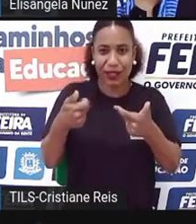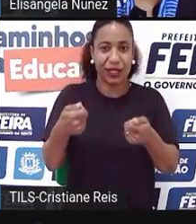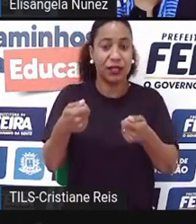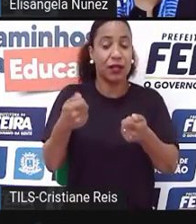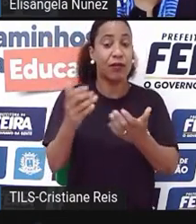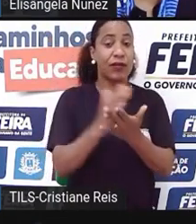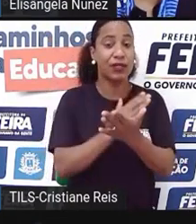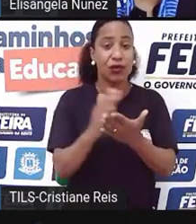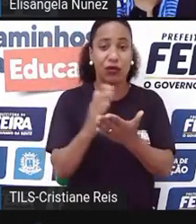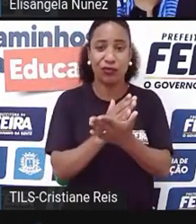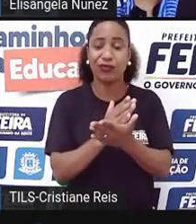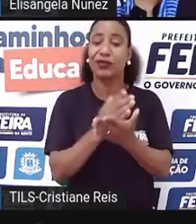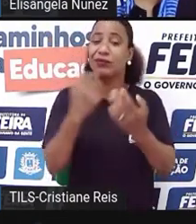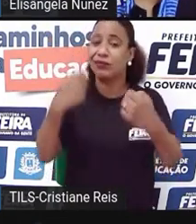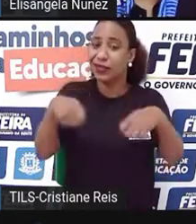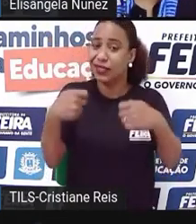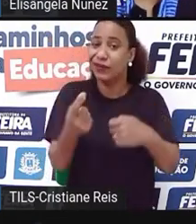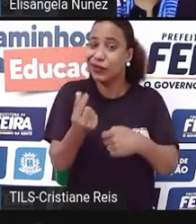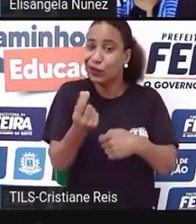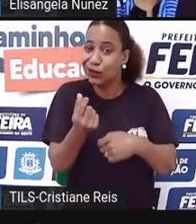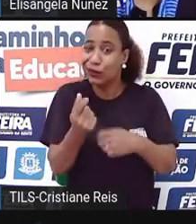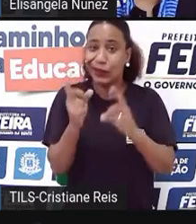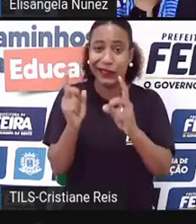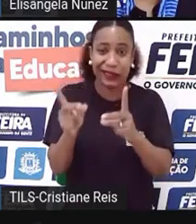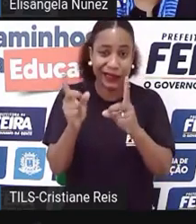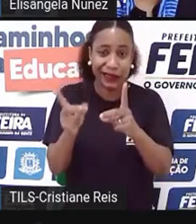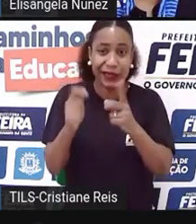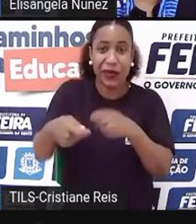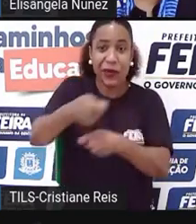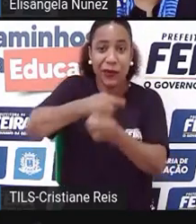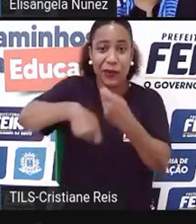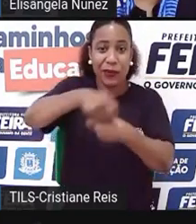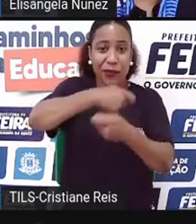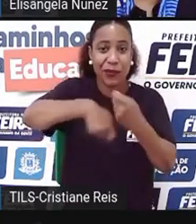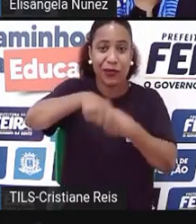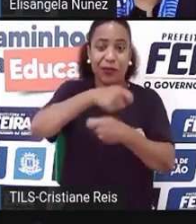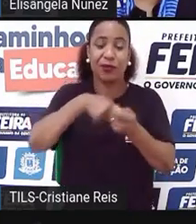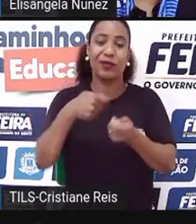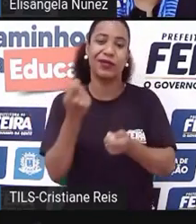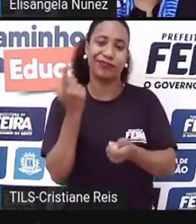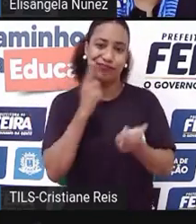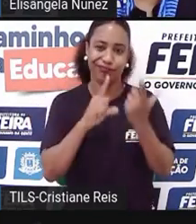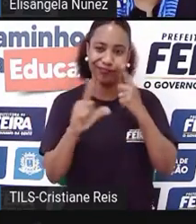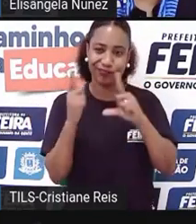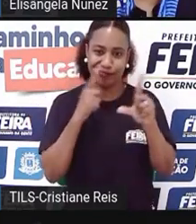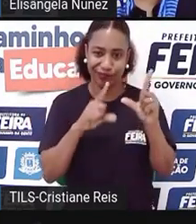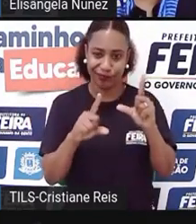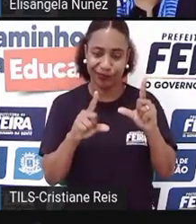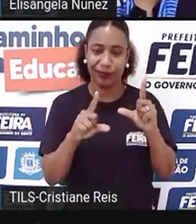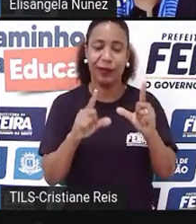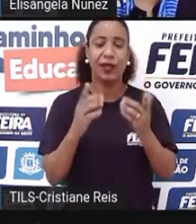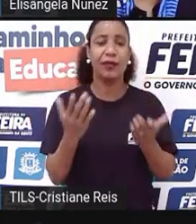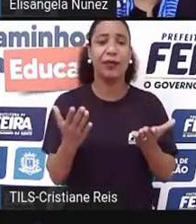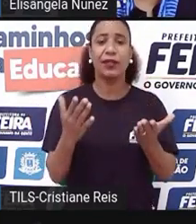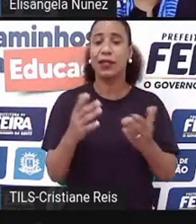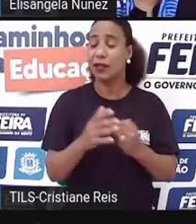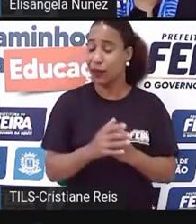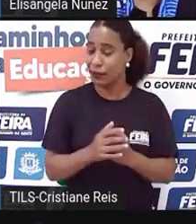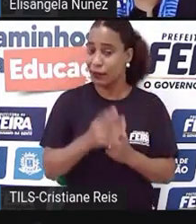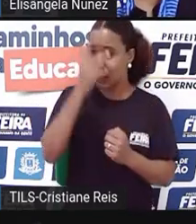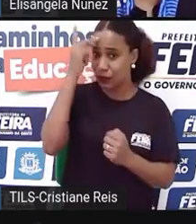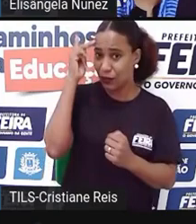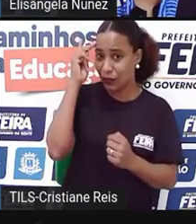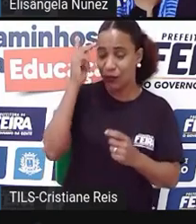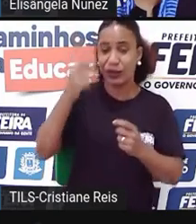questão de sobrevivência mesmo. Quais são os dados para novos empreendedores e microempreendedores no Brasil, desde